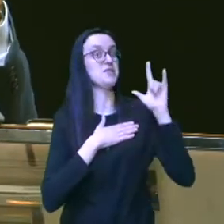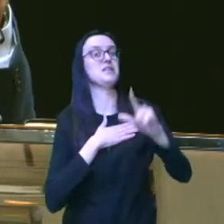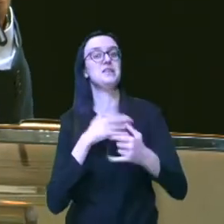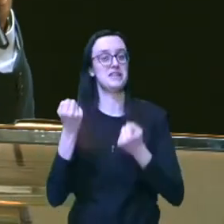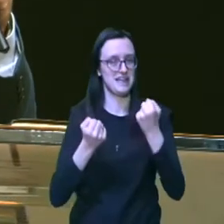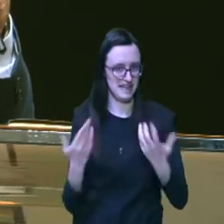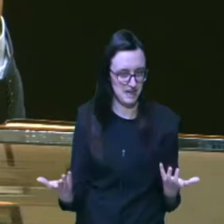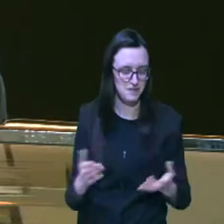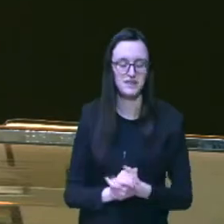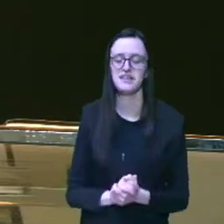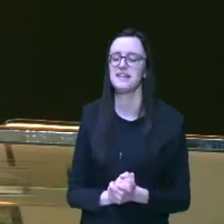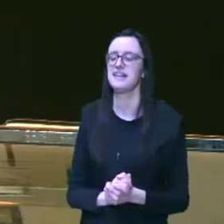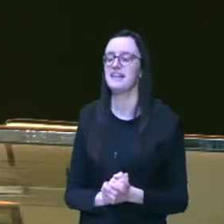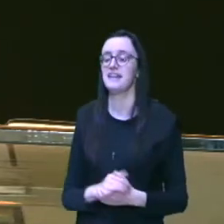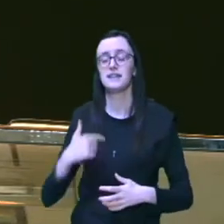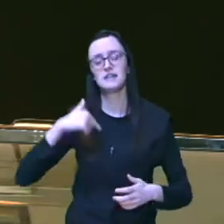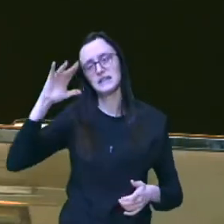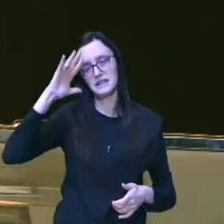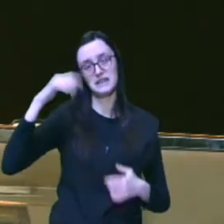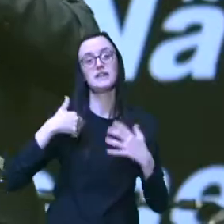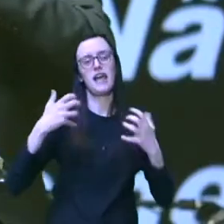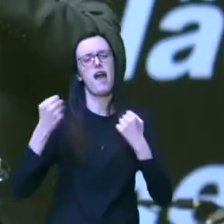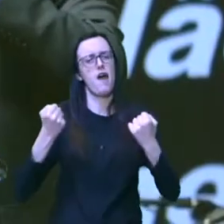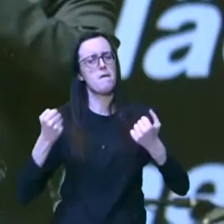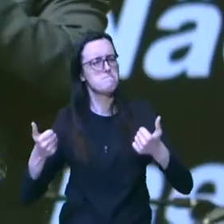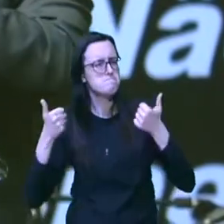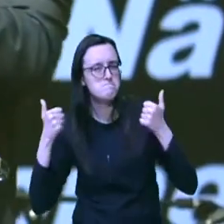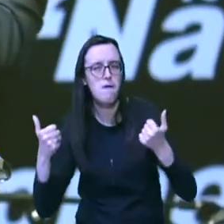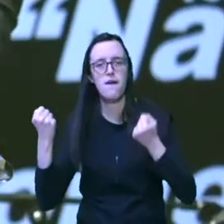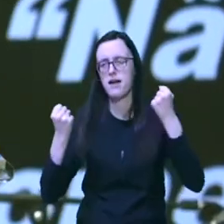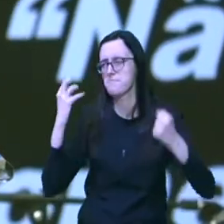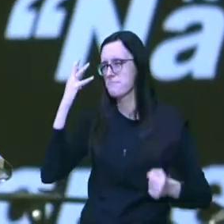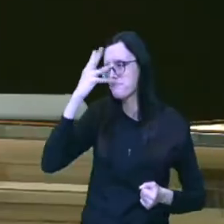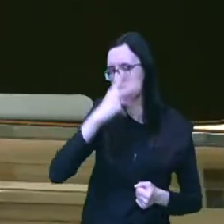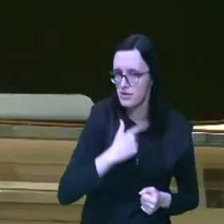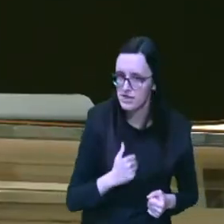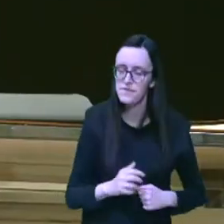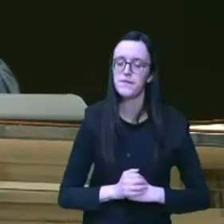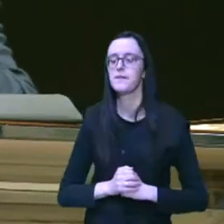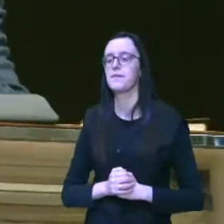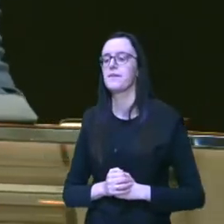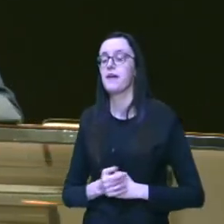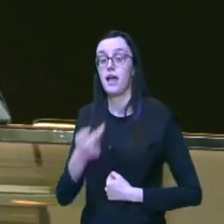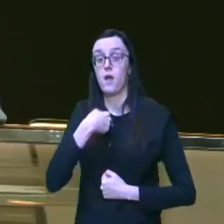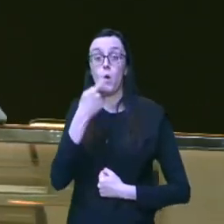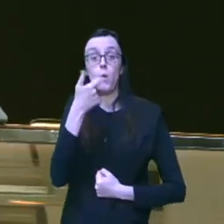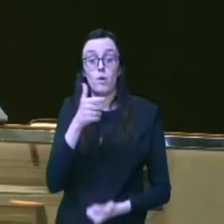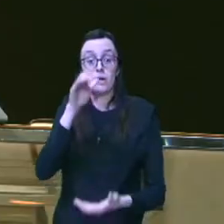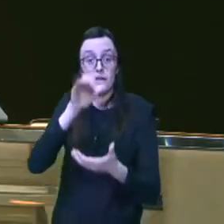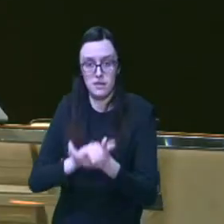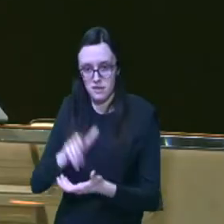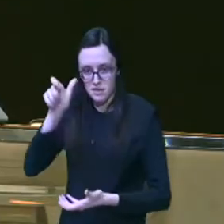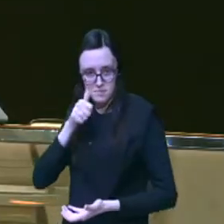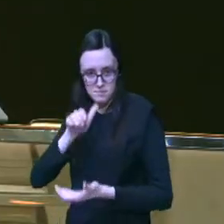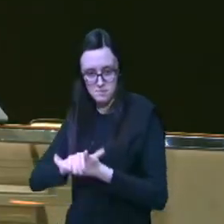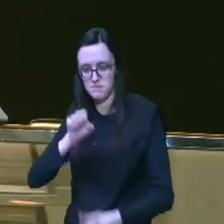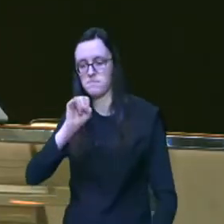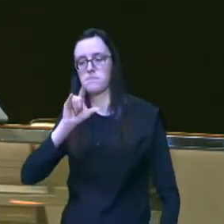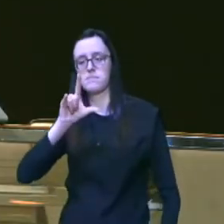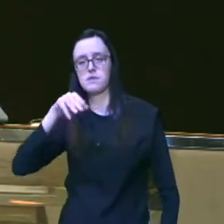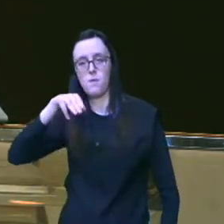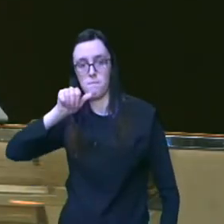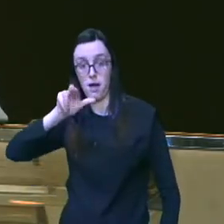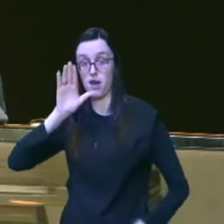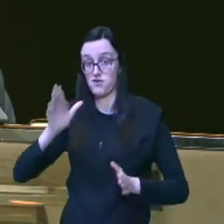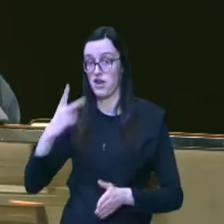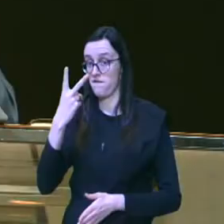carros e o meu sonho era ter um carro bom um carro bonito e quando eu estava para me casar com a Silmara fizemos 26 anos